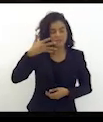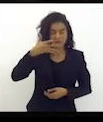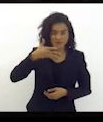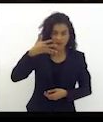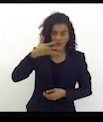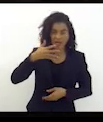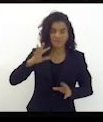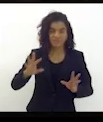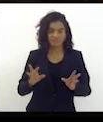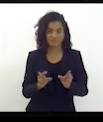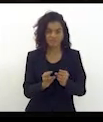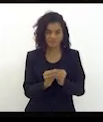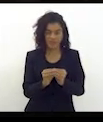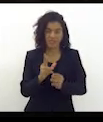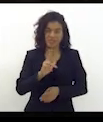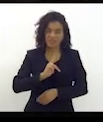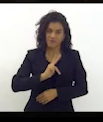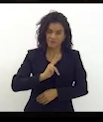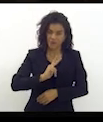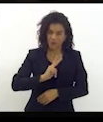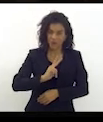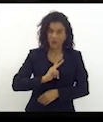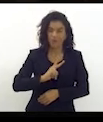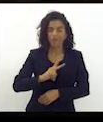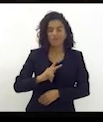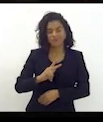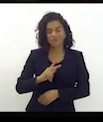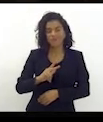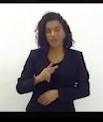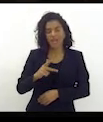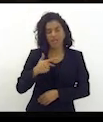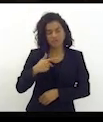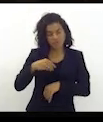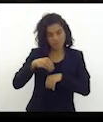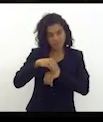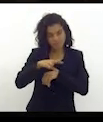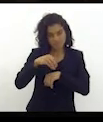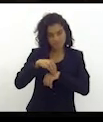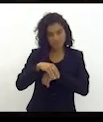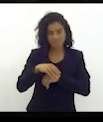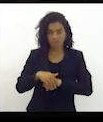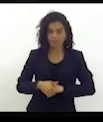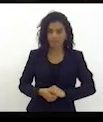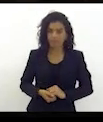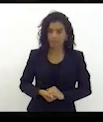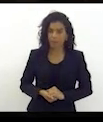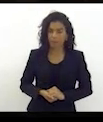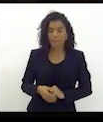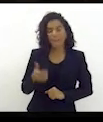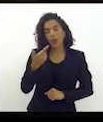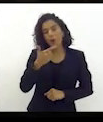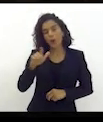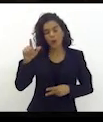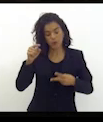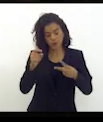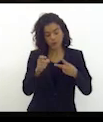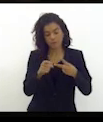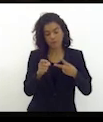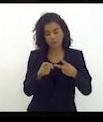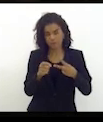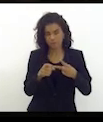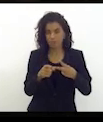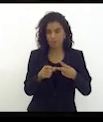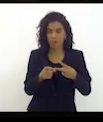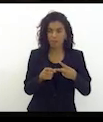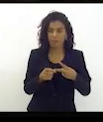de natureza individual, que a gente deixa claro neste momento. Outro ponto que me traz aqui,